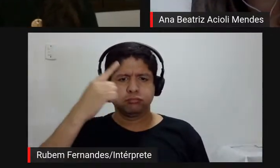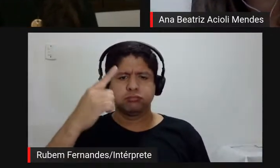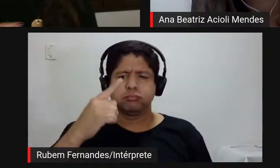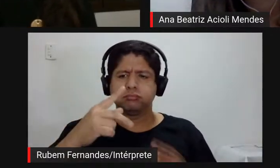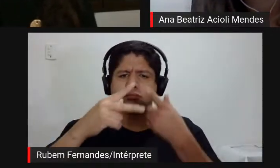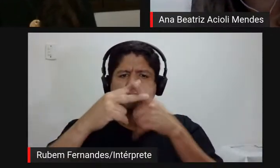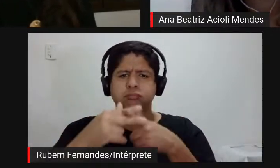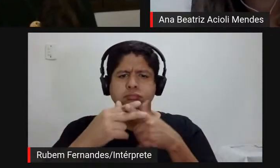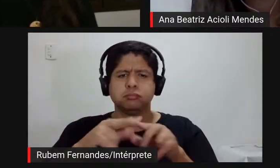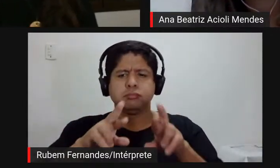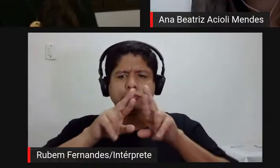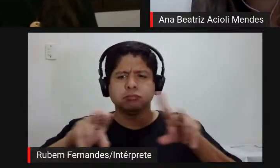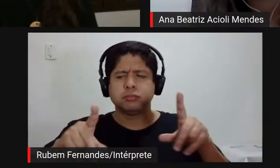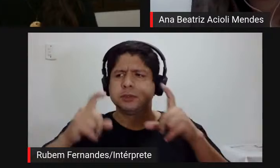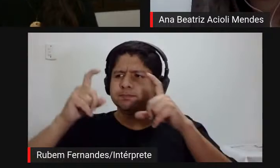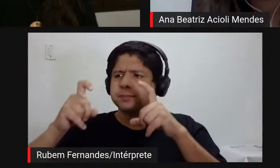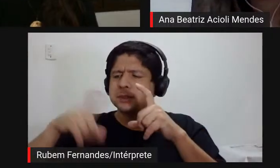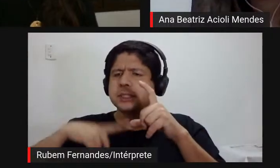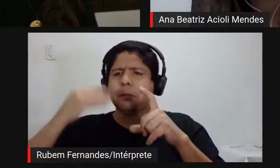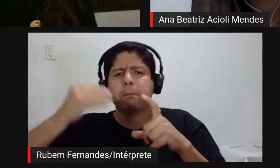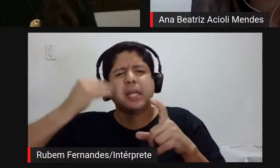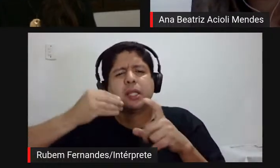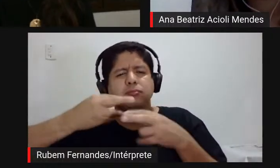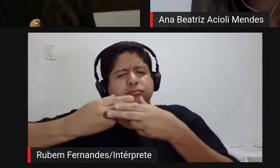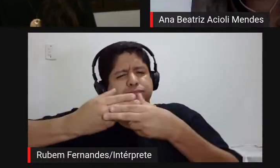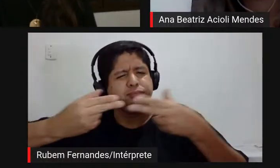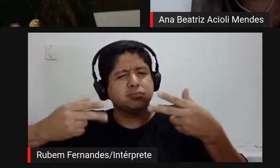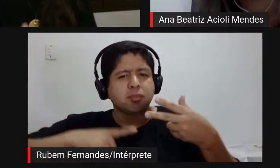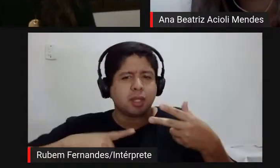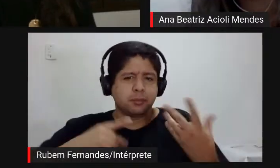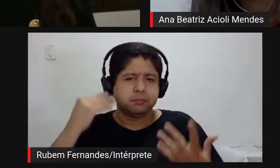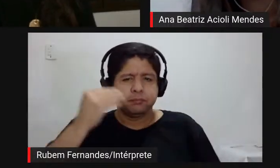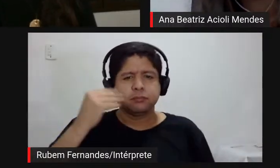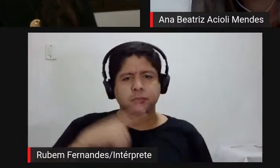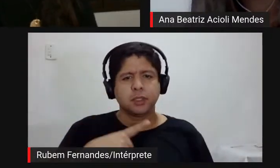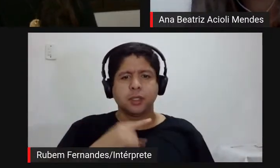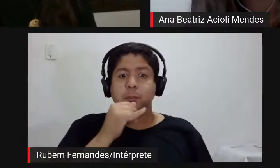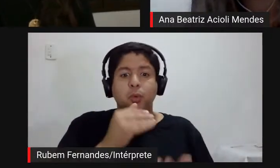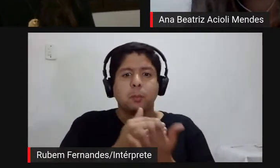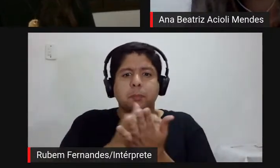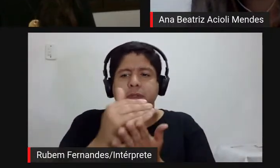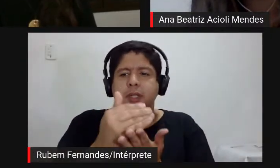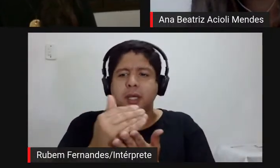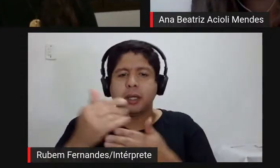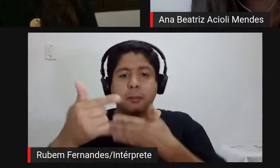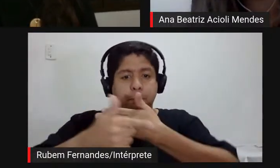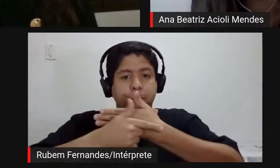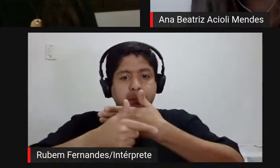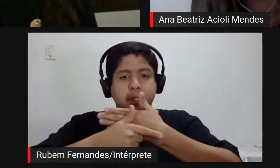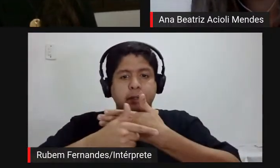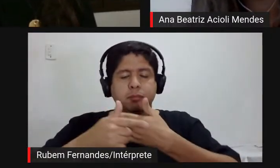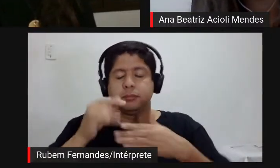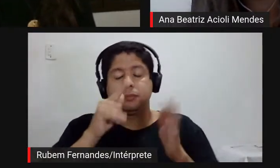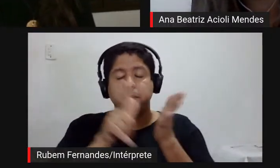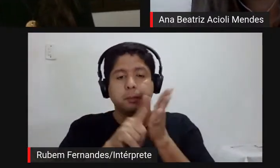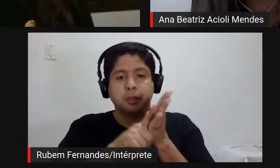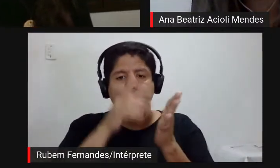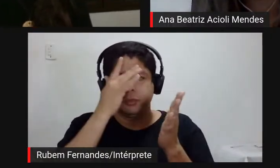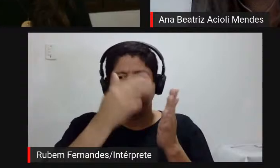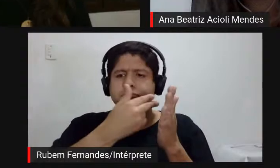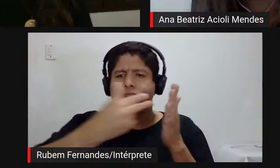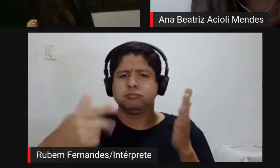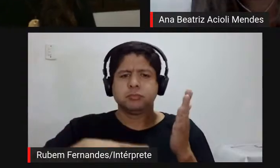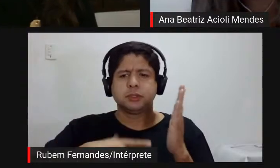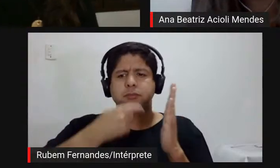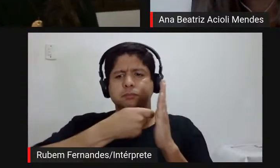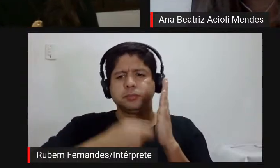registrar um pouco dessas experiências né ele começou a oferecer papéis pras pessoas escreverem colocou um lugar lá onde as pessoas